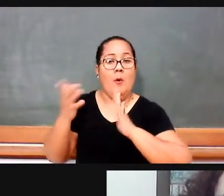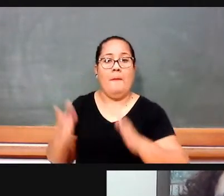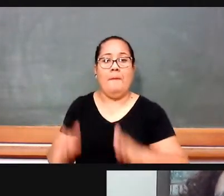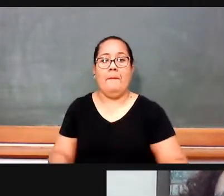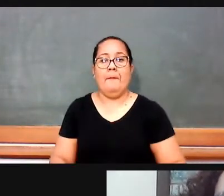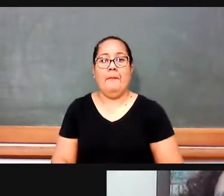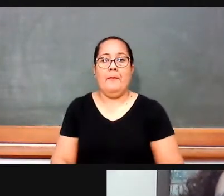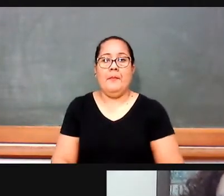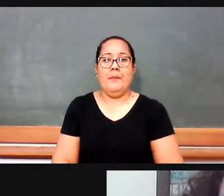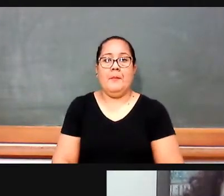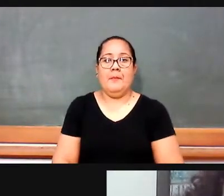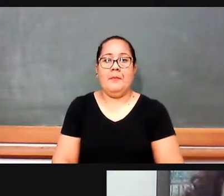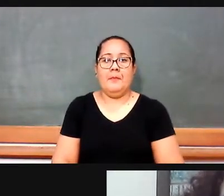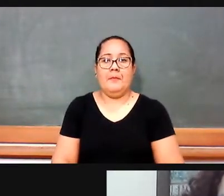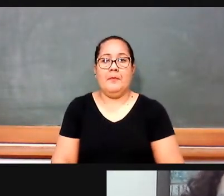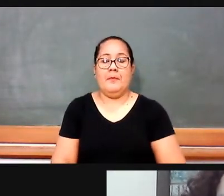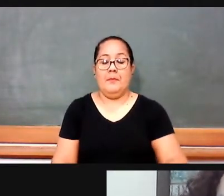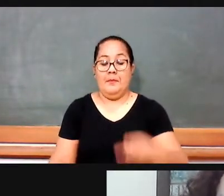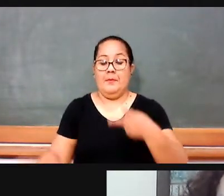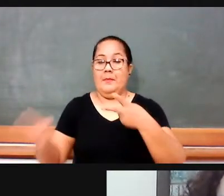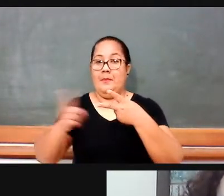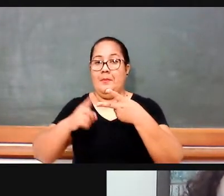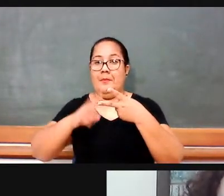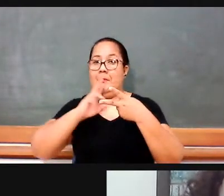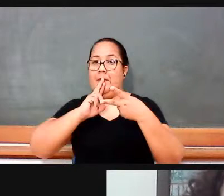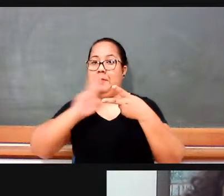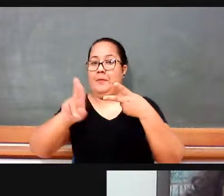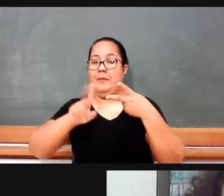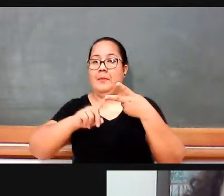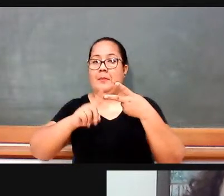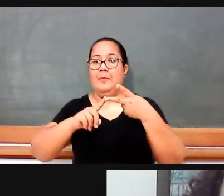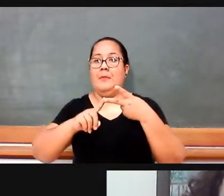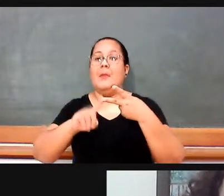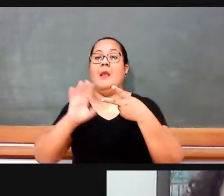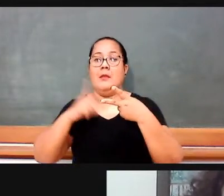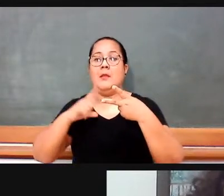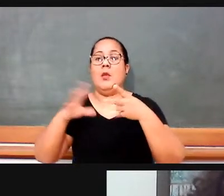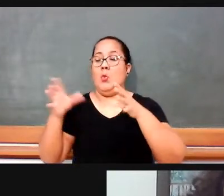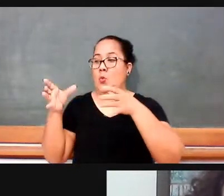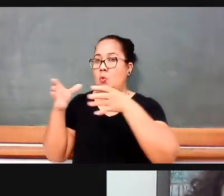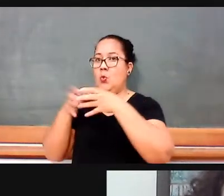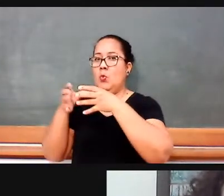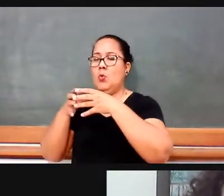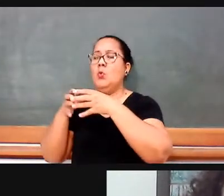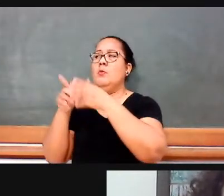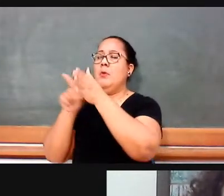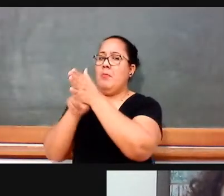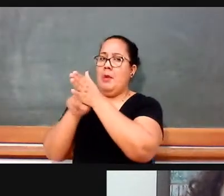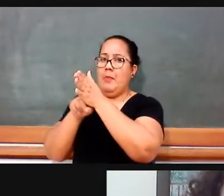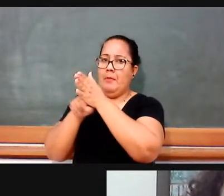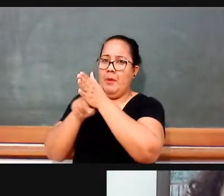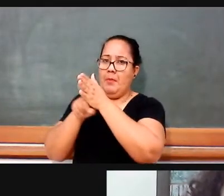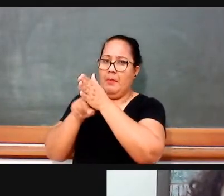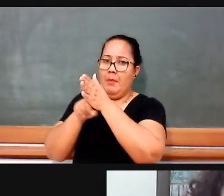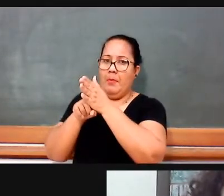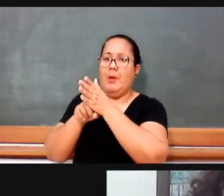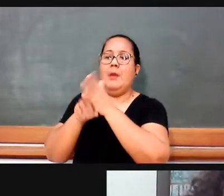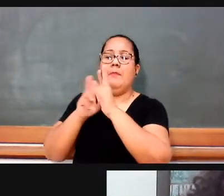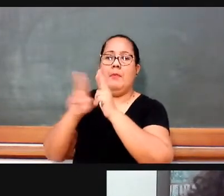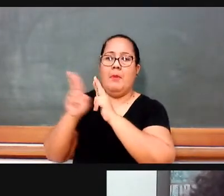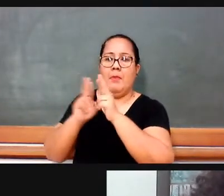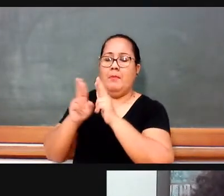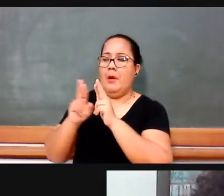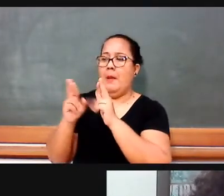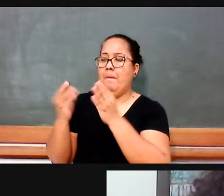Então, começando pela segunda, o grupo que a gente trabalha, ele faz isso, né, ele publica obras e pesquisa, sistematiza